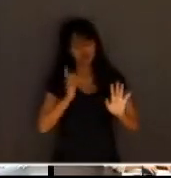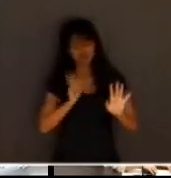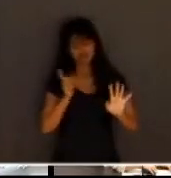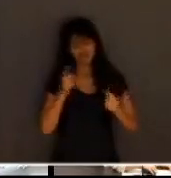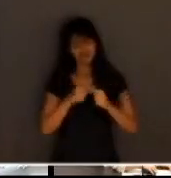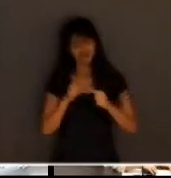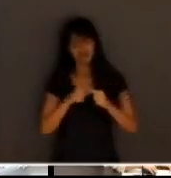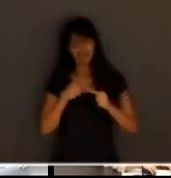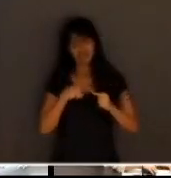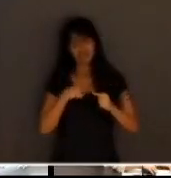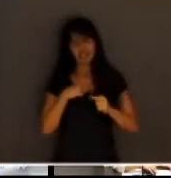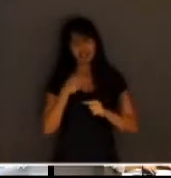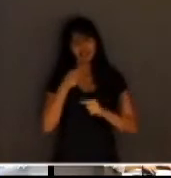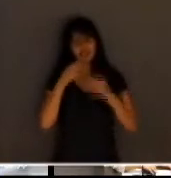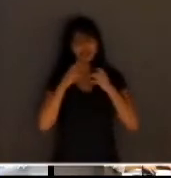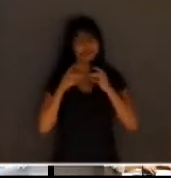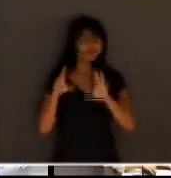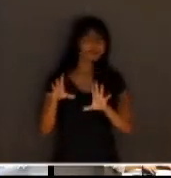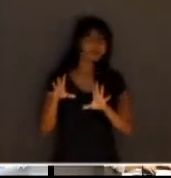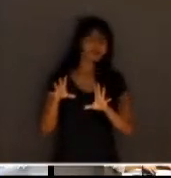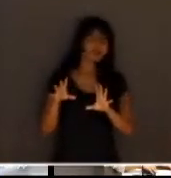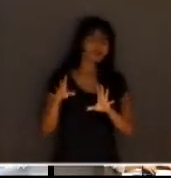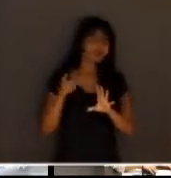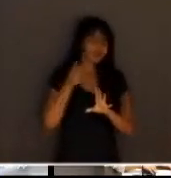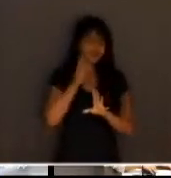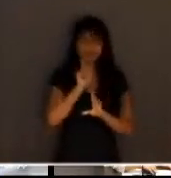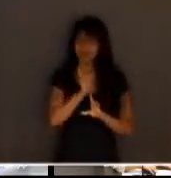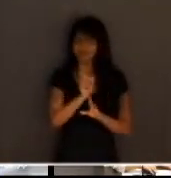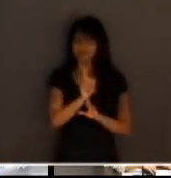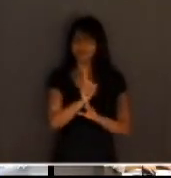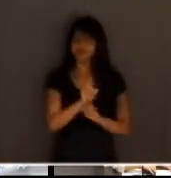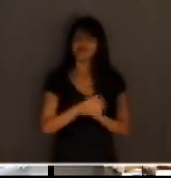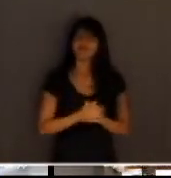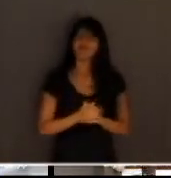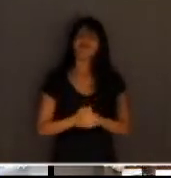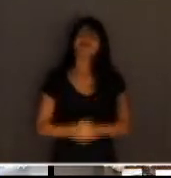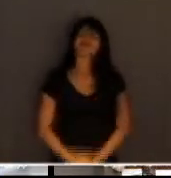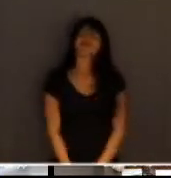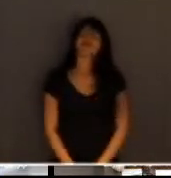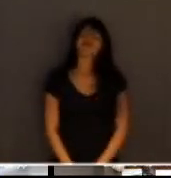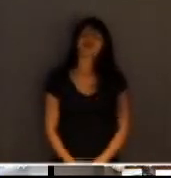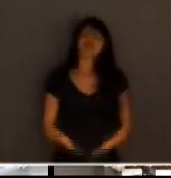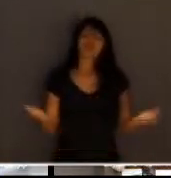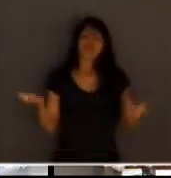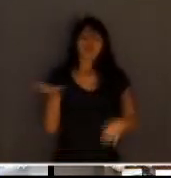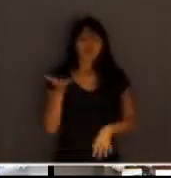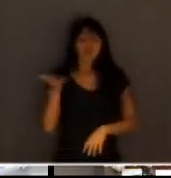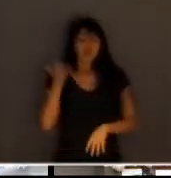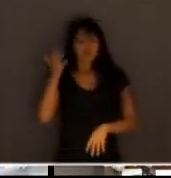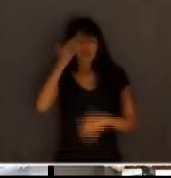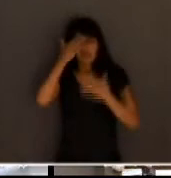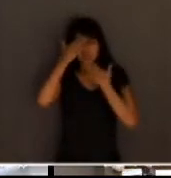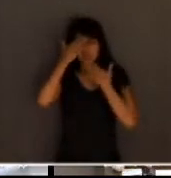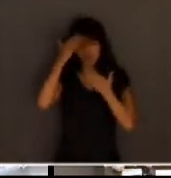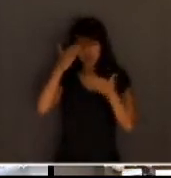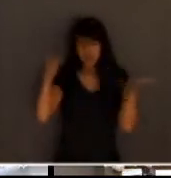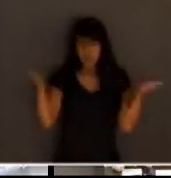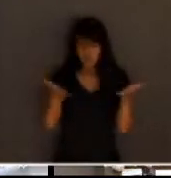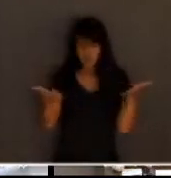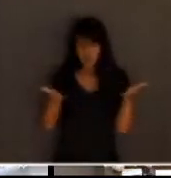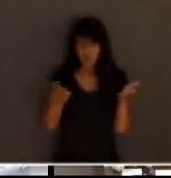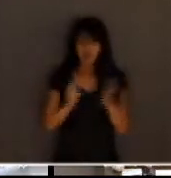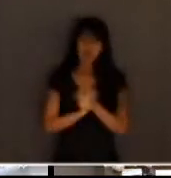porque, nesse ponto, eu desisto. Eu não tenho condição de dizer nada sobre isso. O que eu queria agradecer, agora, nesse final,